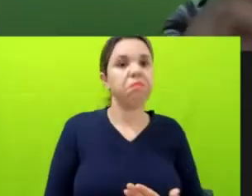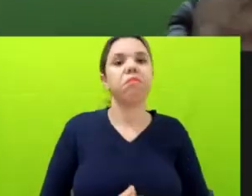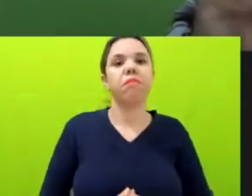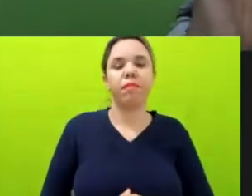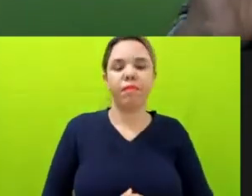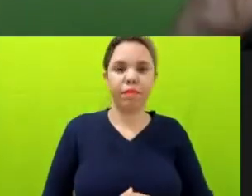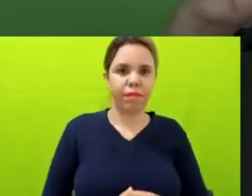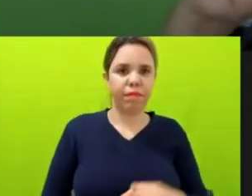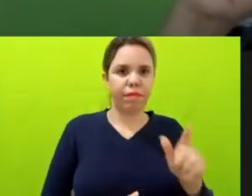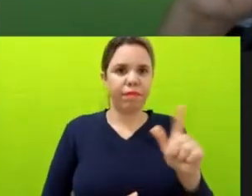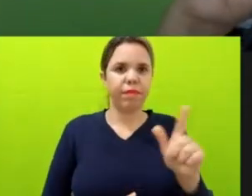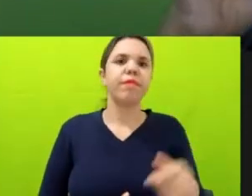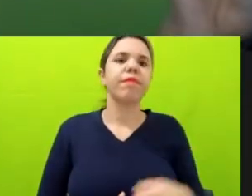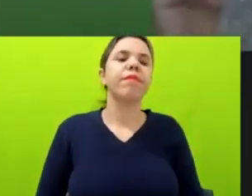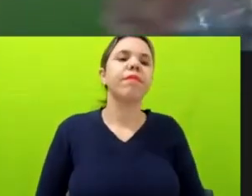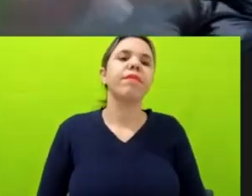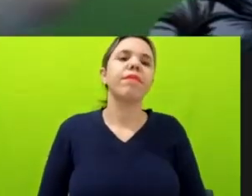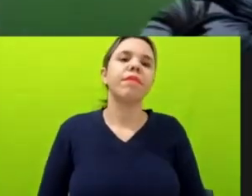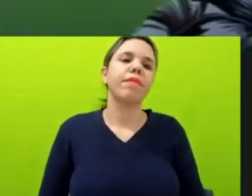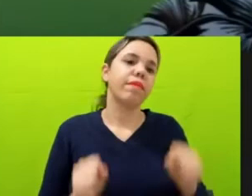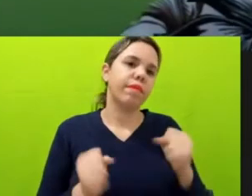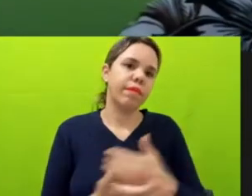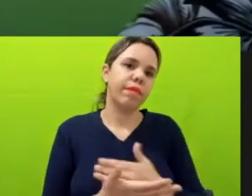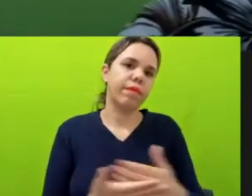Cátia e a gente faz o caminho inverso. Pode ser?